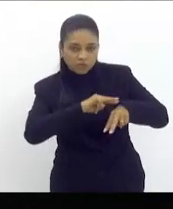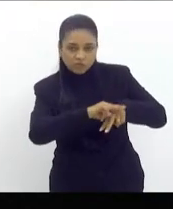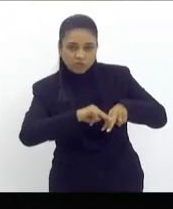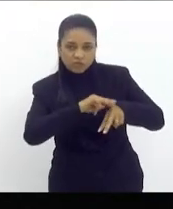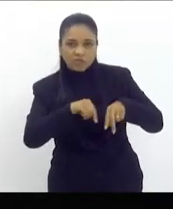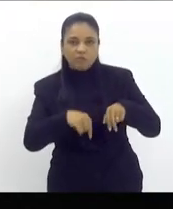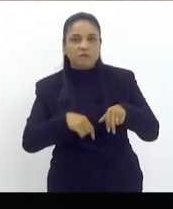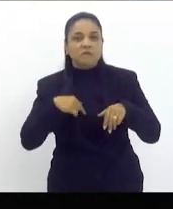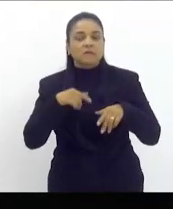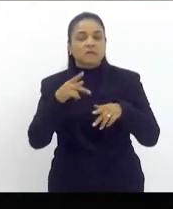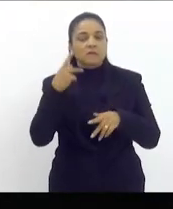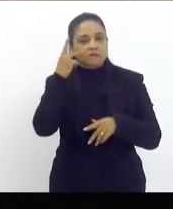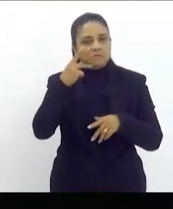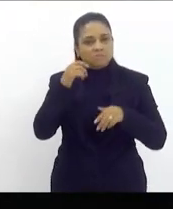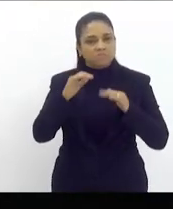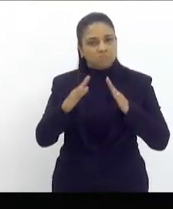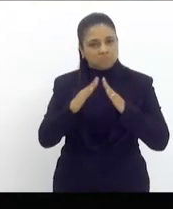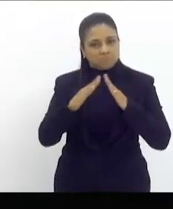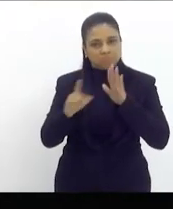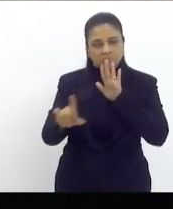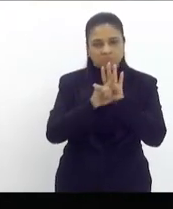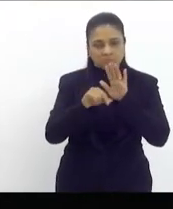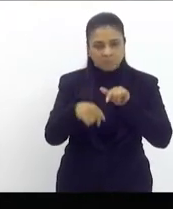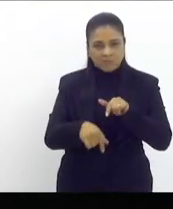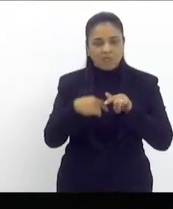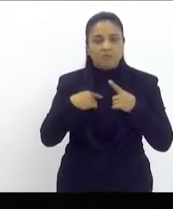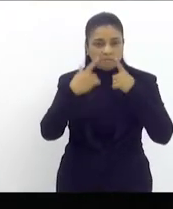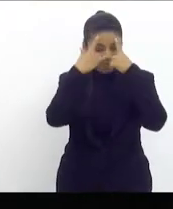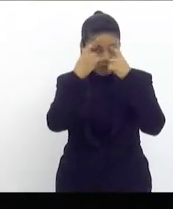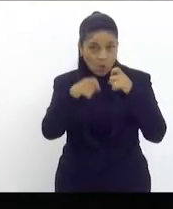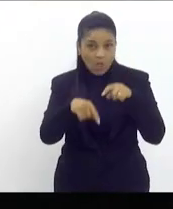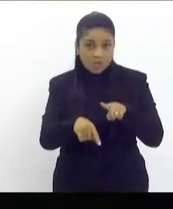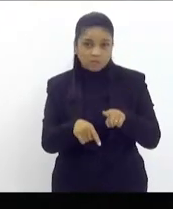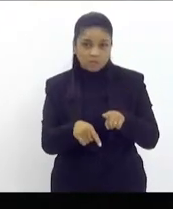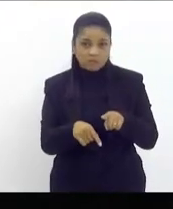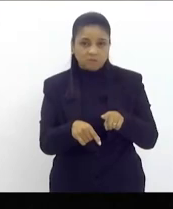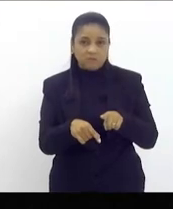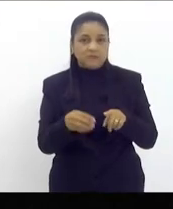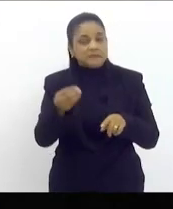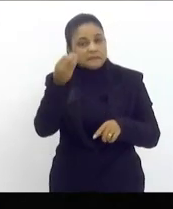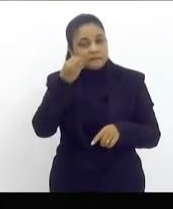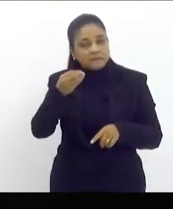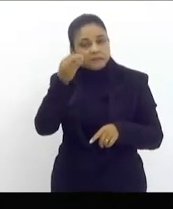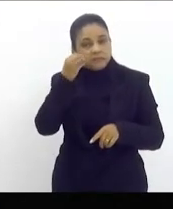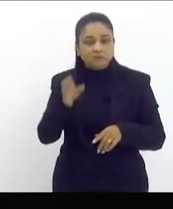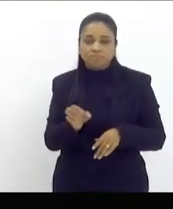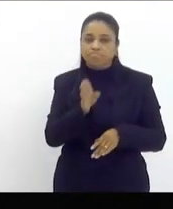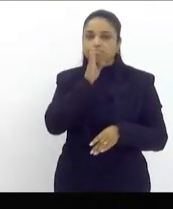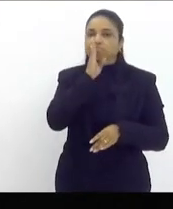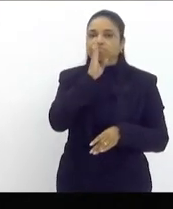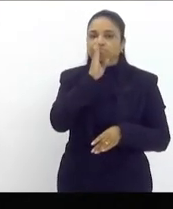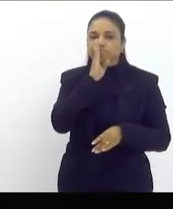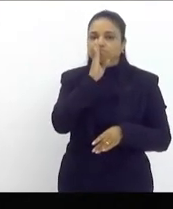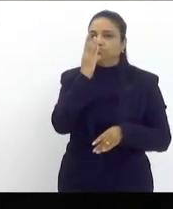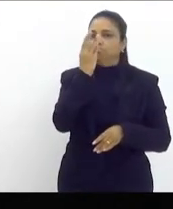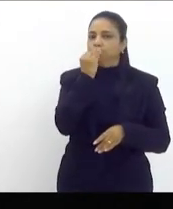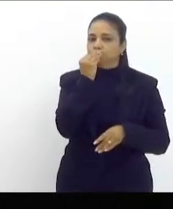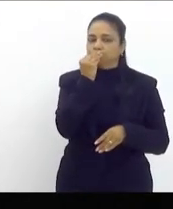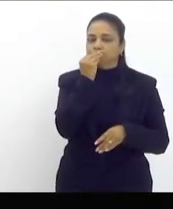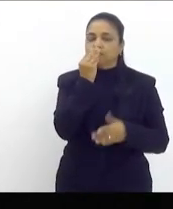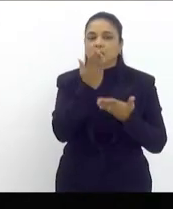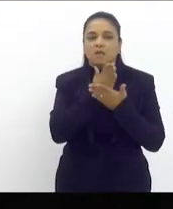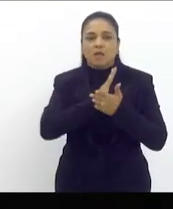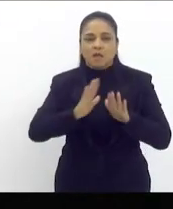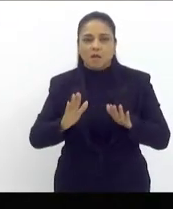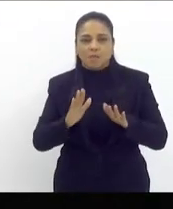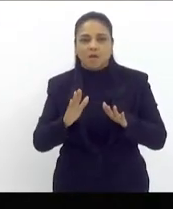legislativas sobre uma lógica muito violenta mas também de tentativa de silenciar e acabar